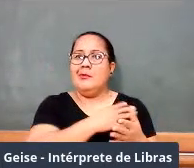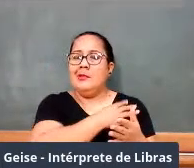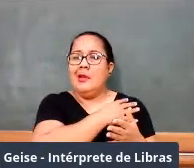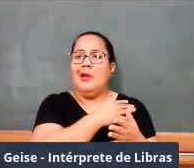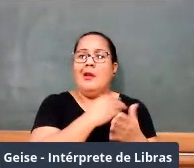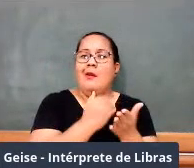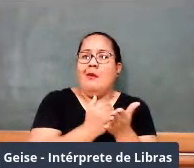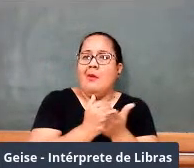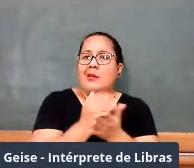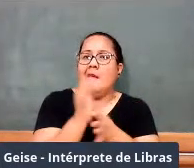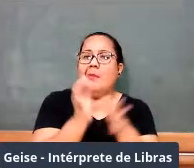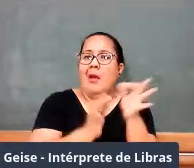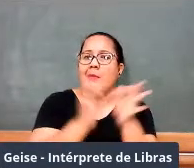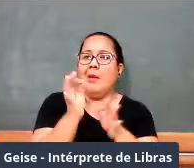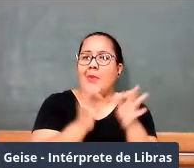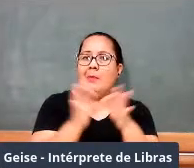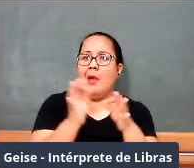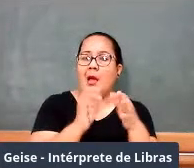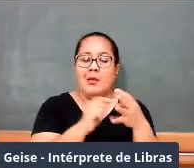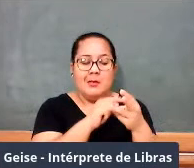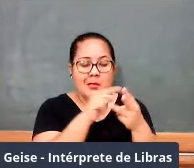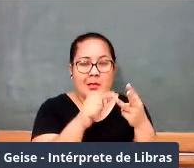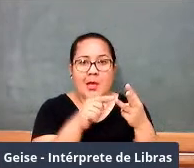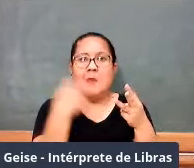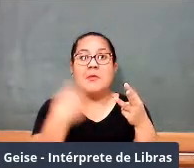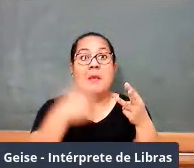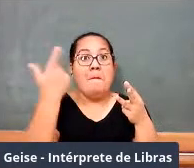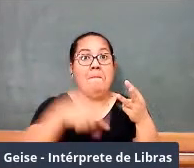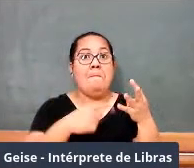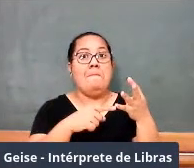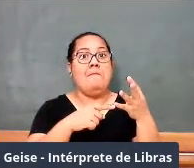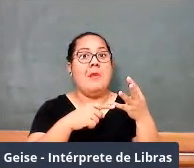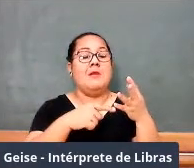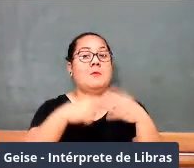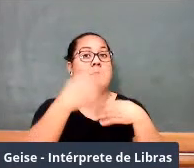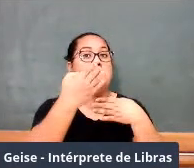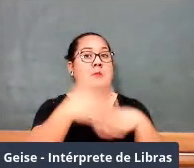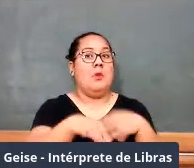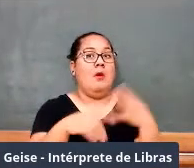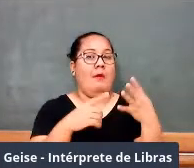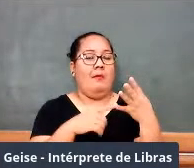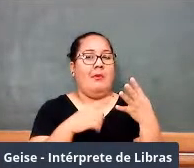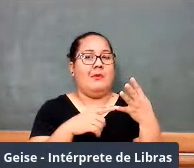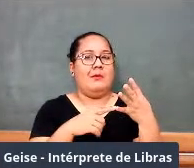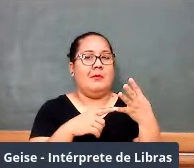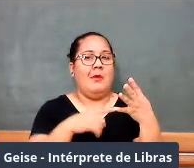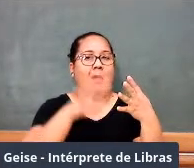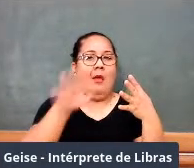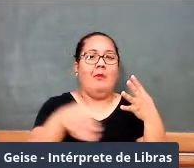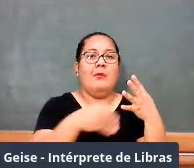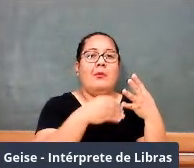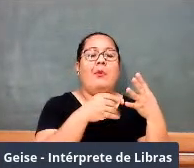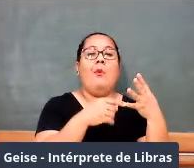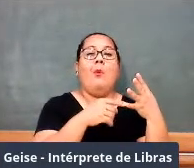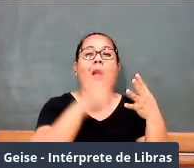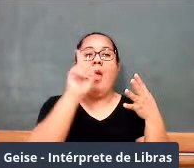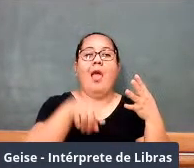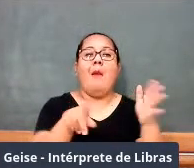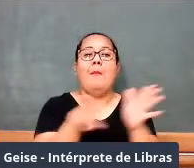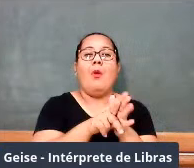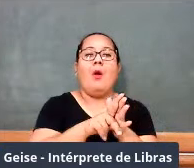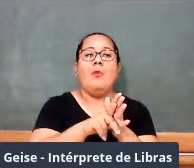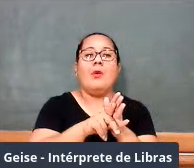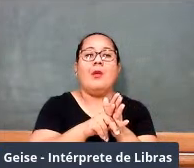acrescentar mais um exame aí. E o exame que eles acrescentaram foi o de geometria,